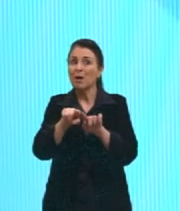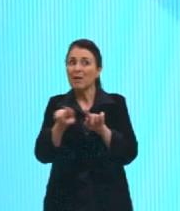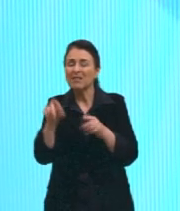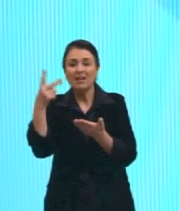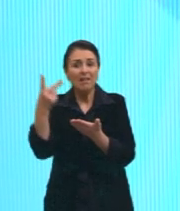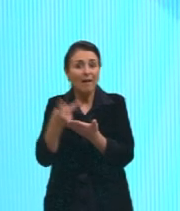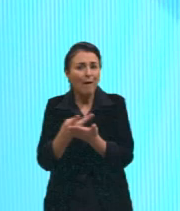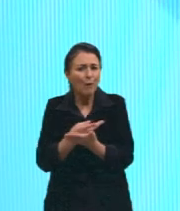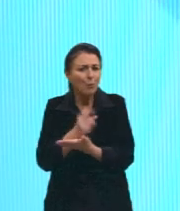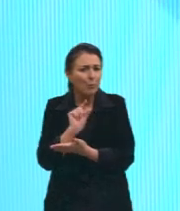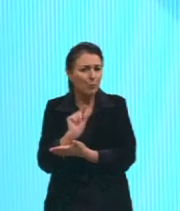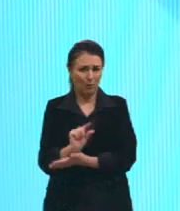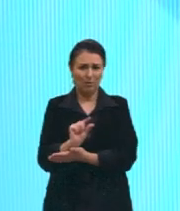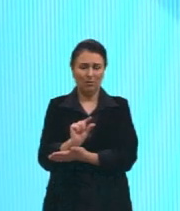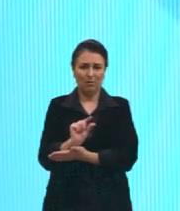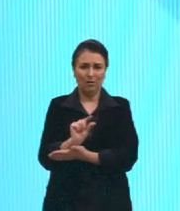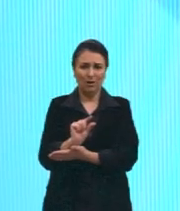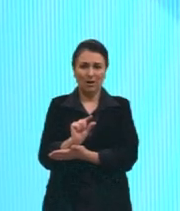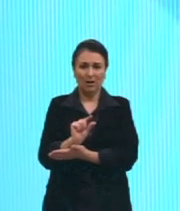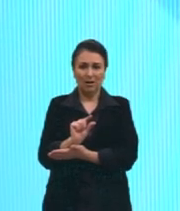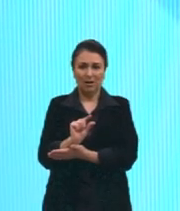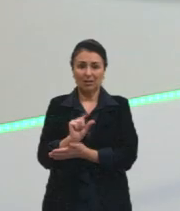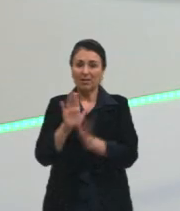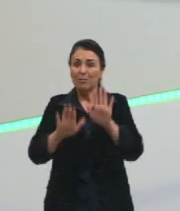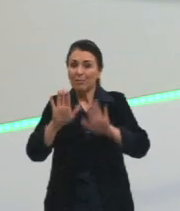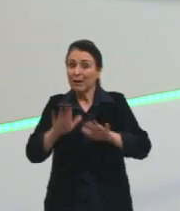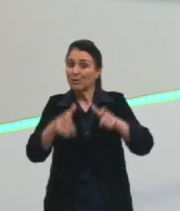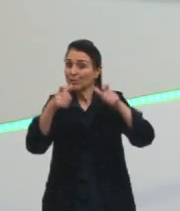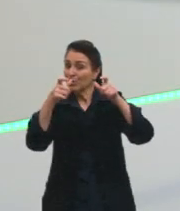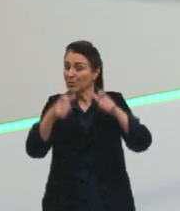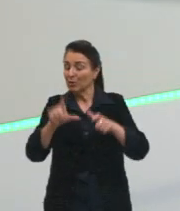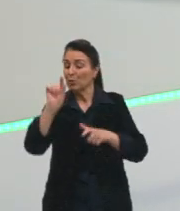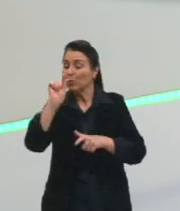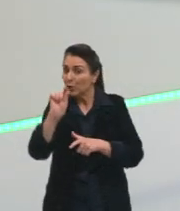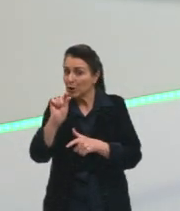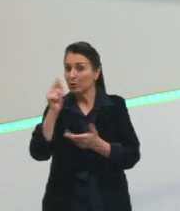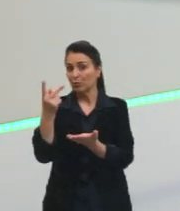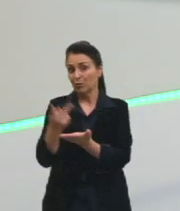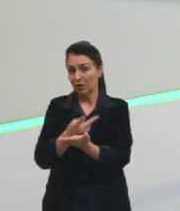a dez metros, até um pouco mais, dependendo da localização, tá, meninos e meninas.